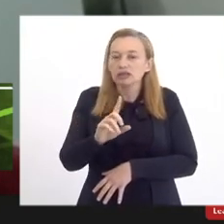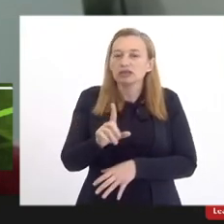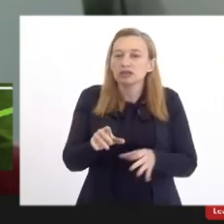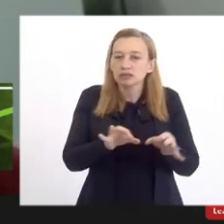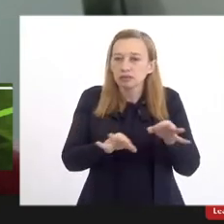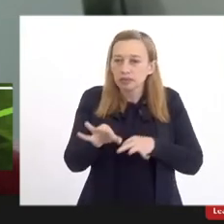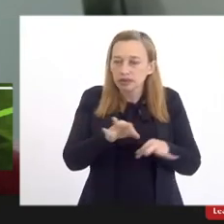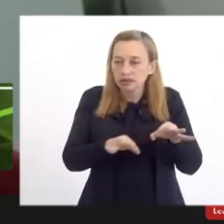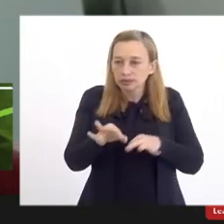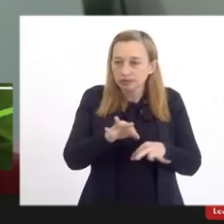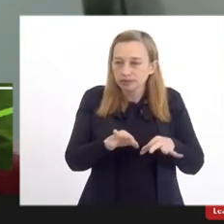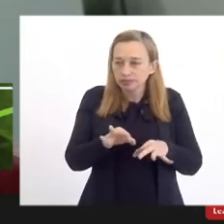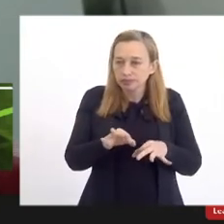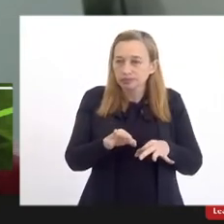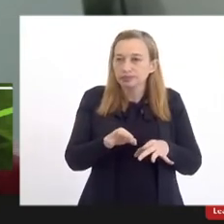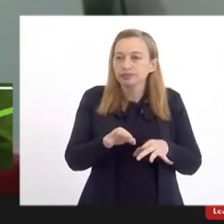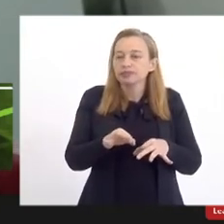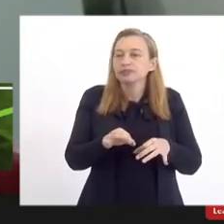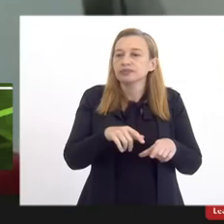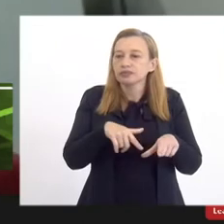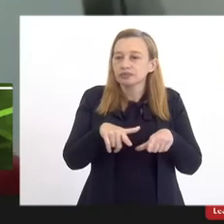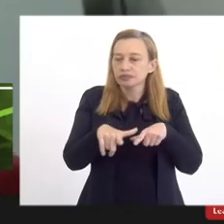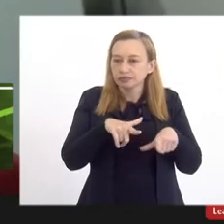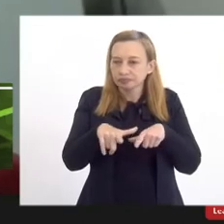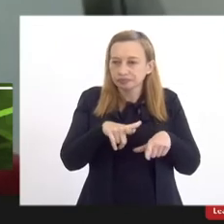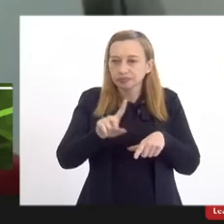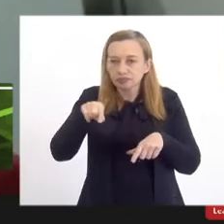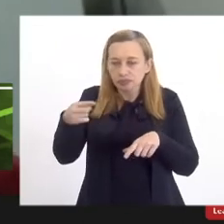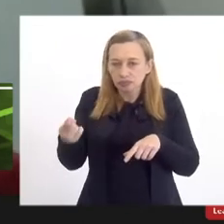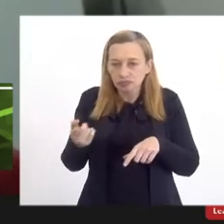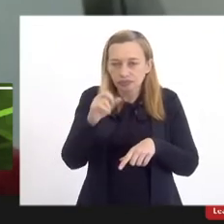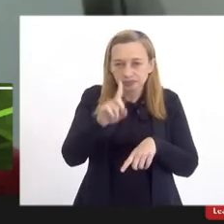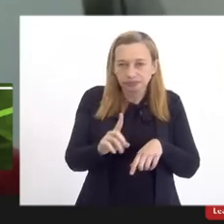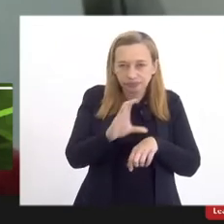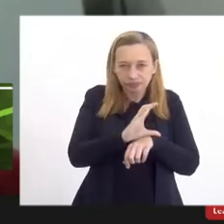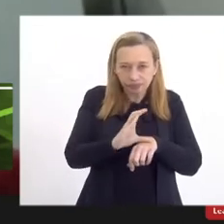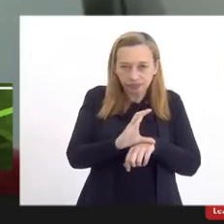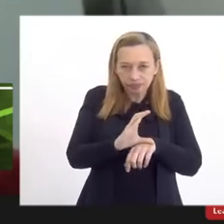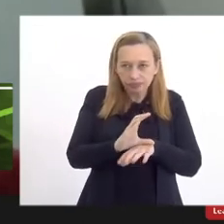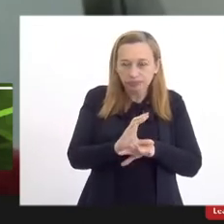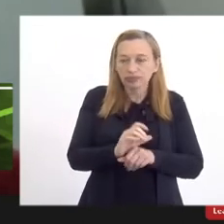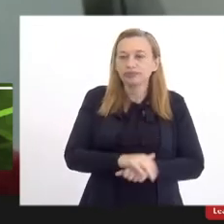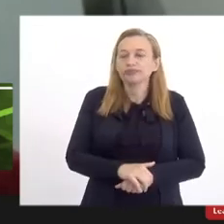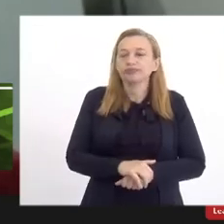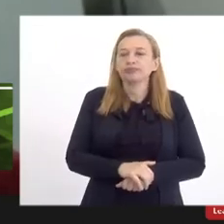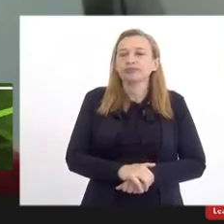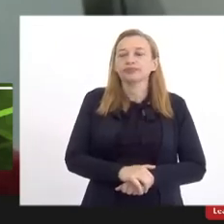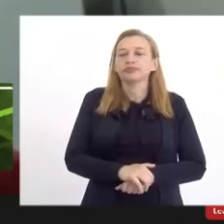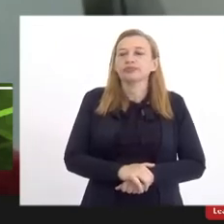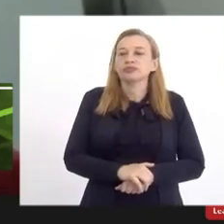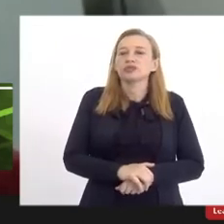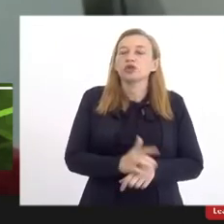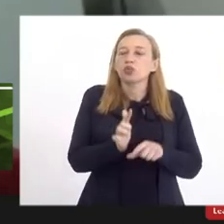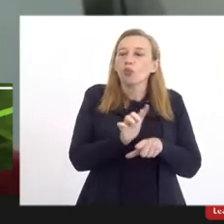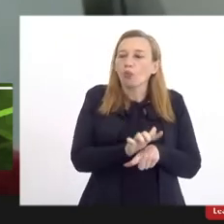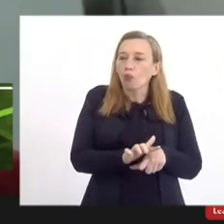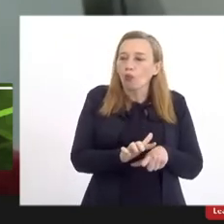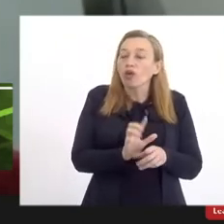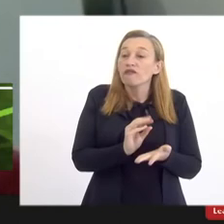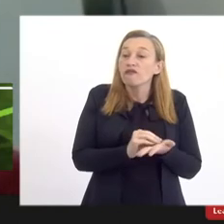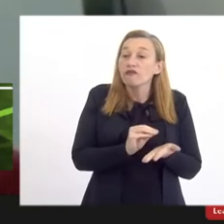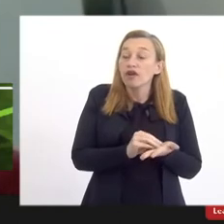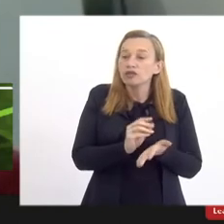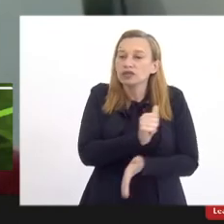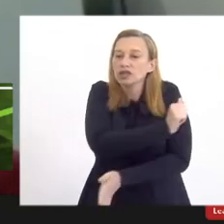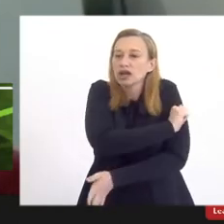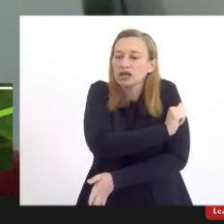carreira, sem falar outros direitos constitucionais. Crescimento da evasão de alunos, devido à